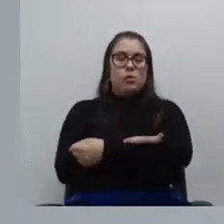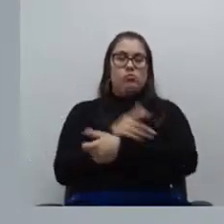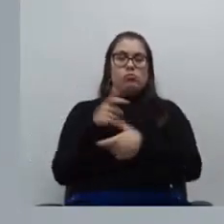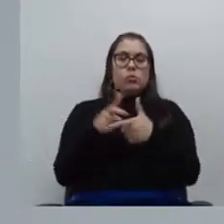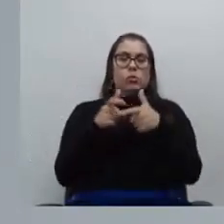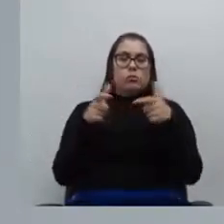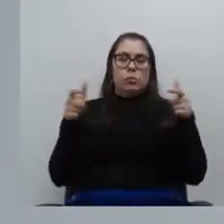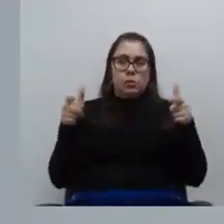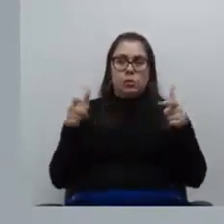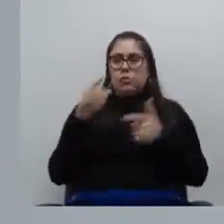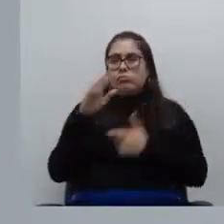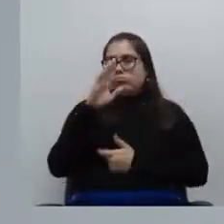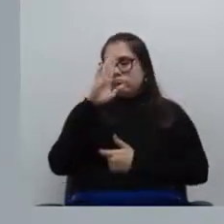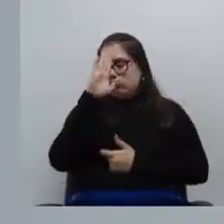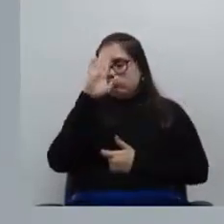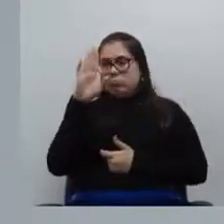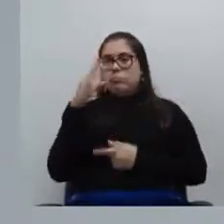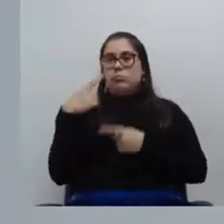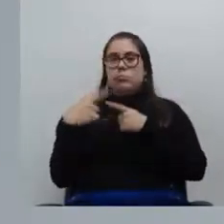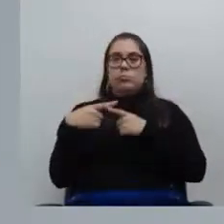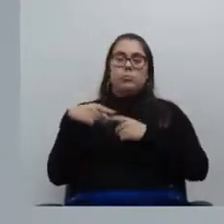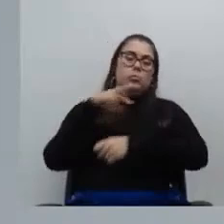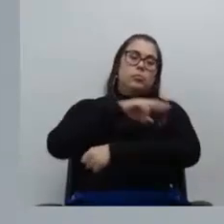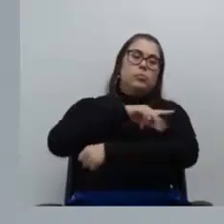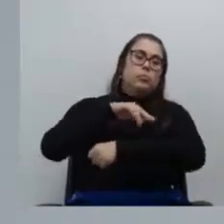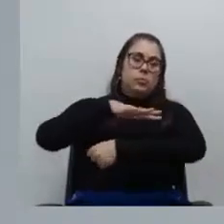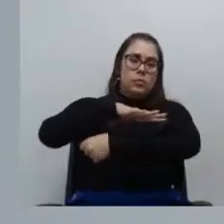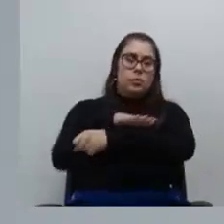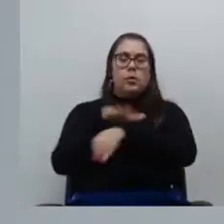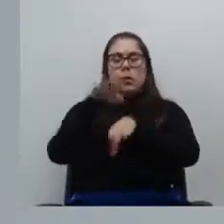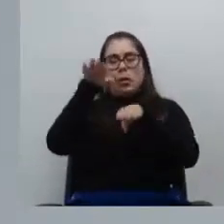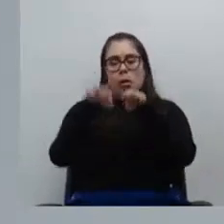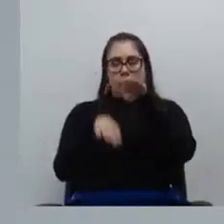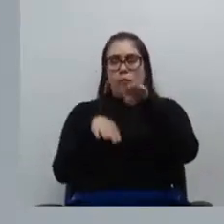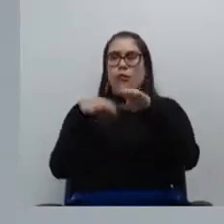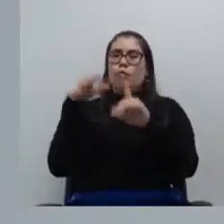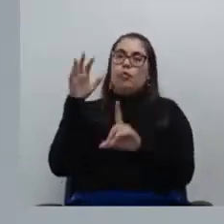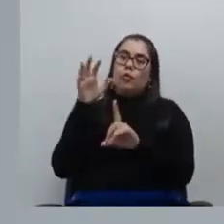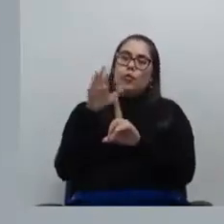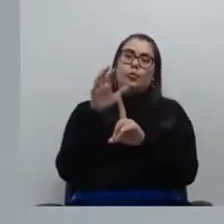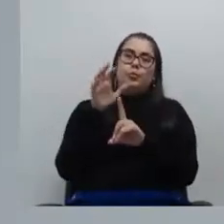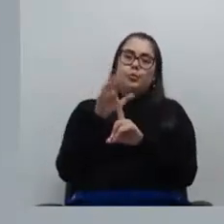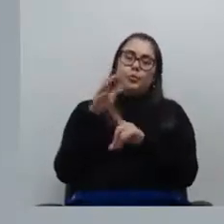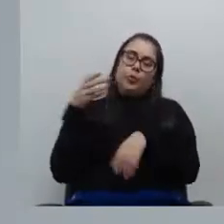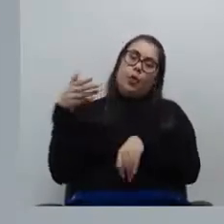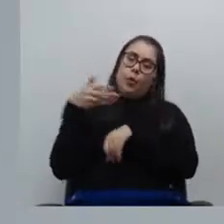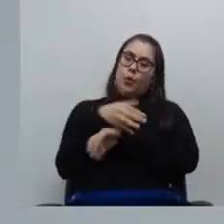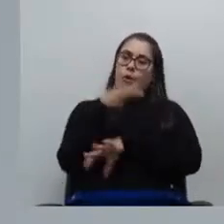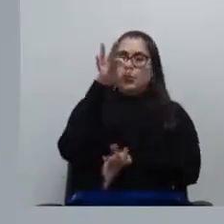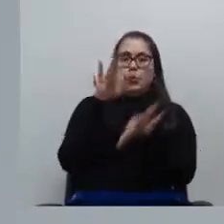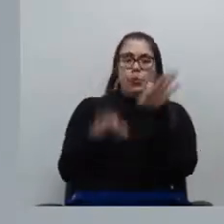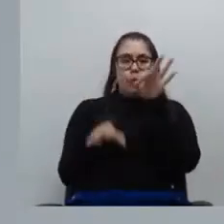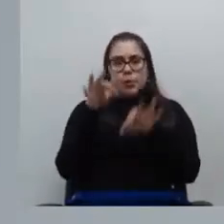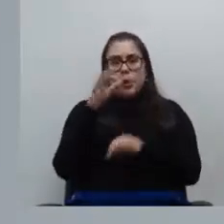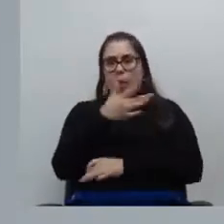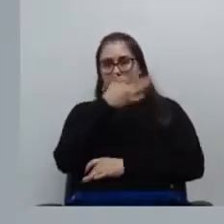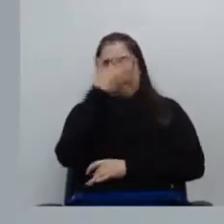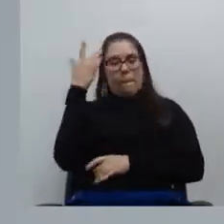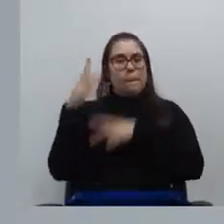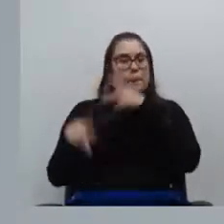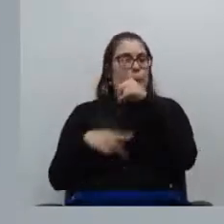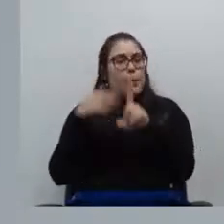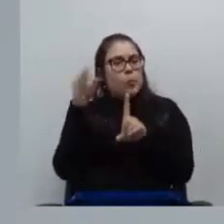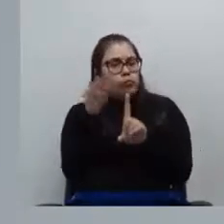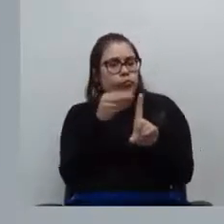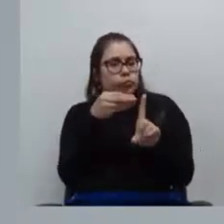expansão, especialmente porque o racismo atrelado a outras desigualdades impacta diretamente o acesso à justiça das populações vulneráveis e